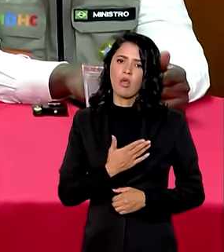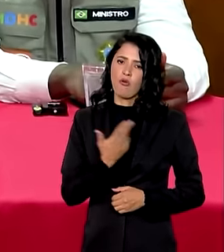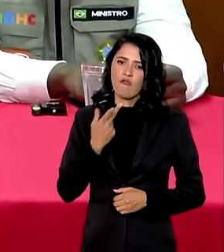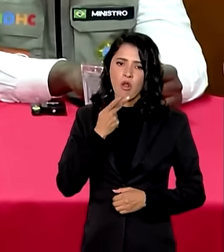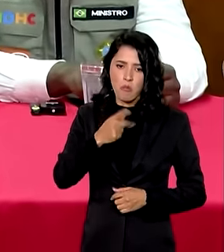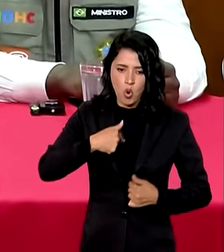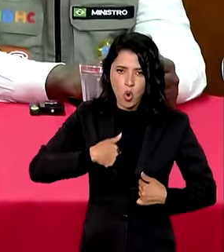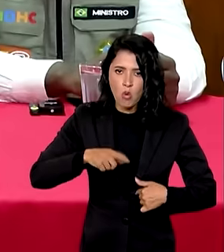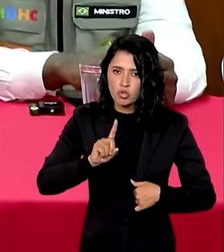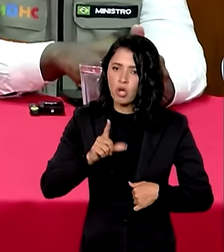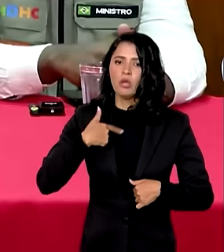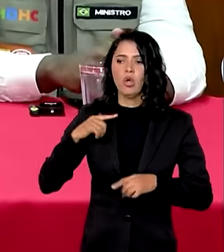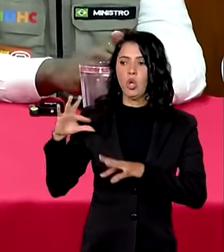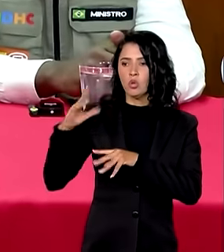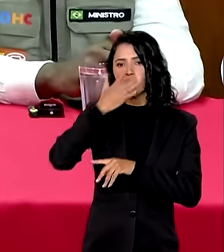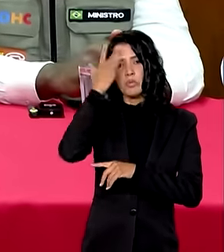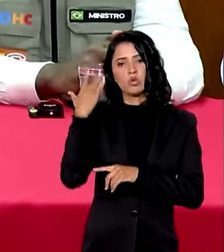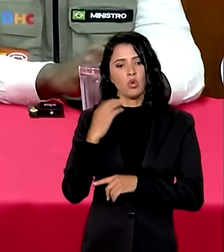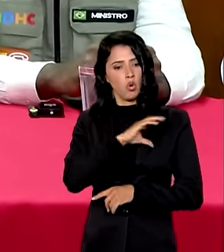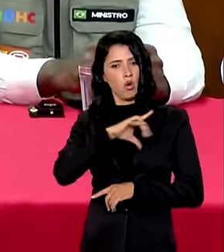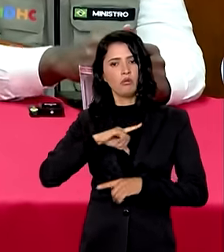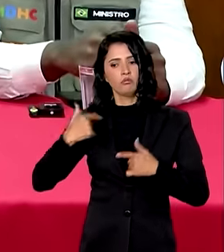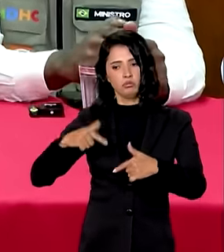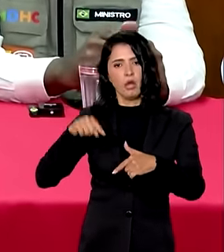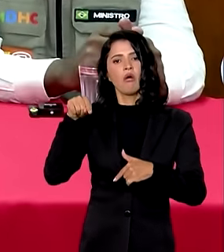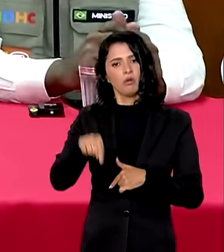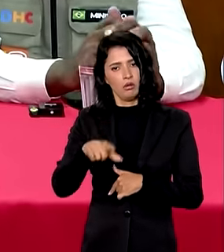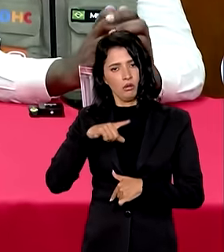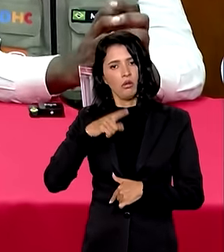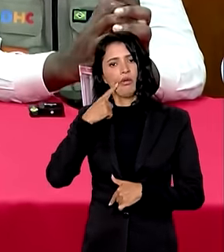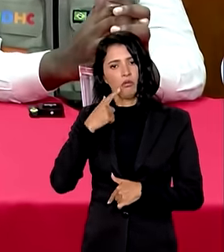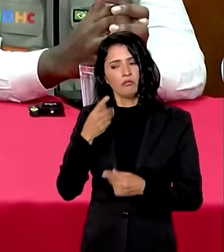falo em nome de todos aqueles que estão coordenando essa atividade.